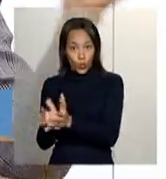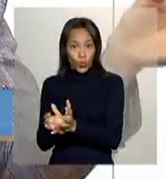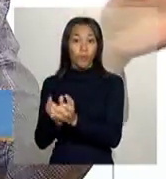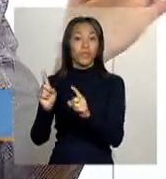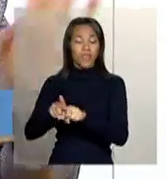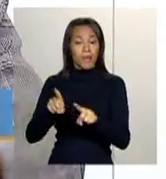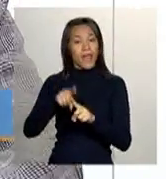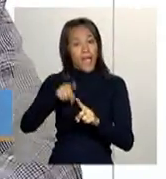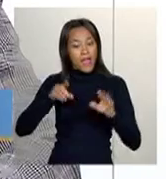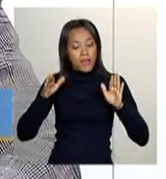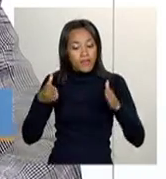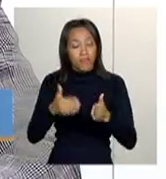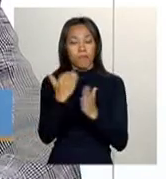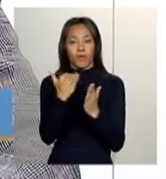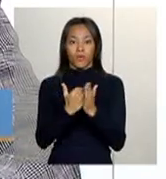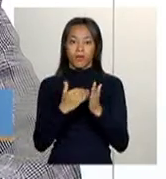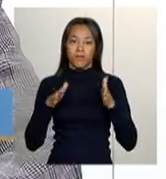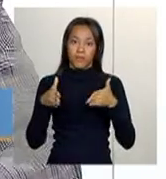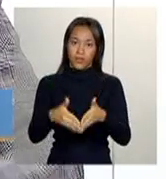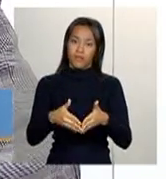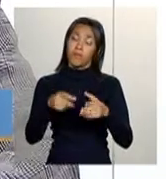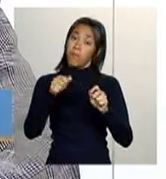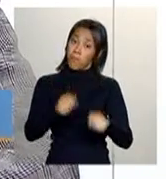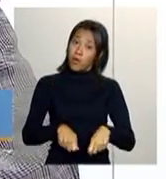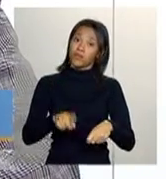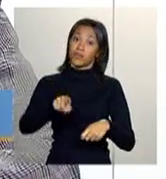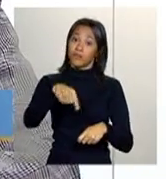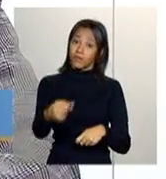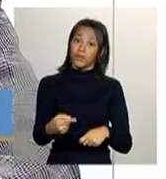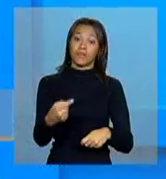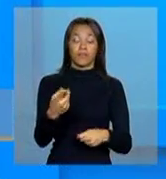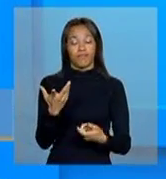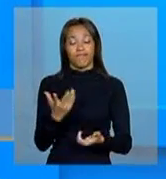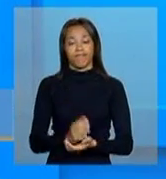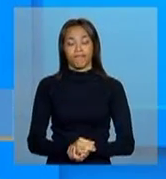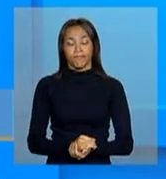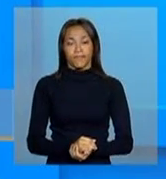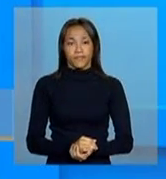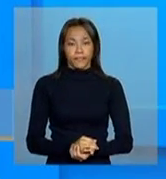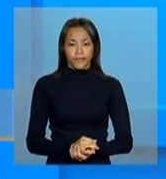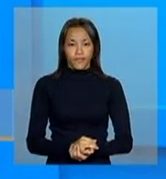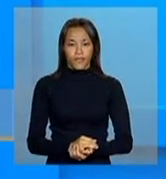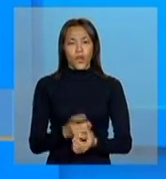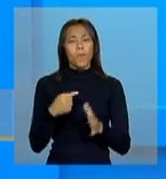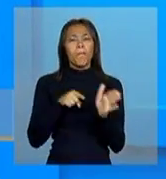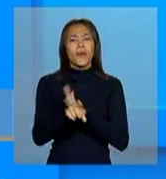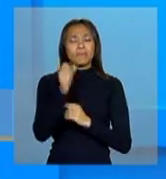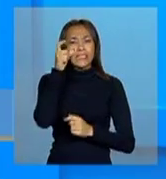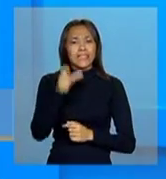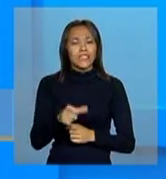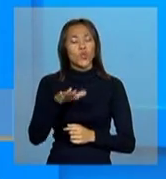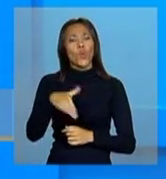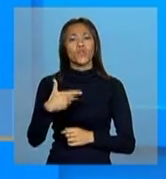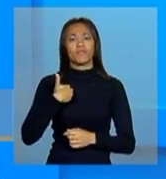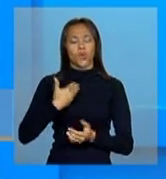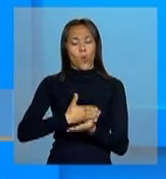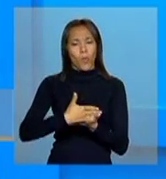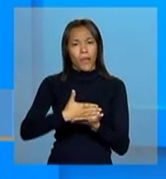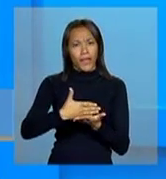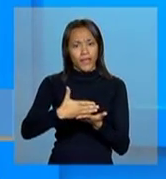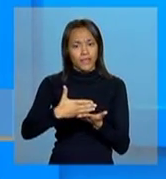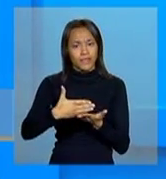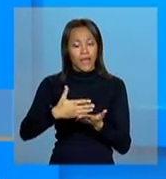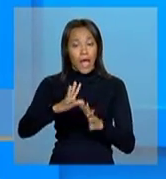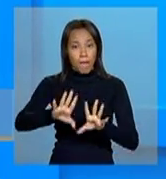específicos, eles podem vir a ser cadastrados fora desse perfil de renda. Essa pergunta, ela é bem interessante, porque, quando você começa a aprimorar os